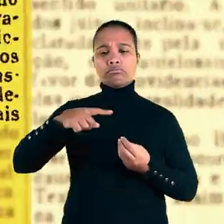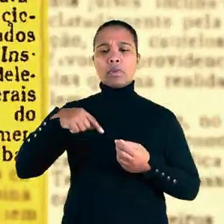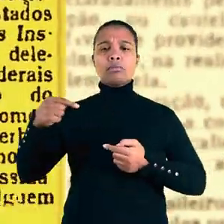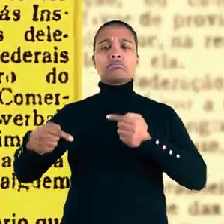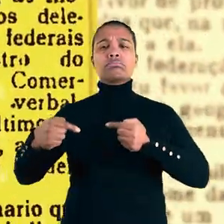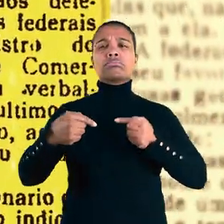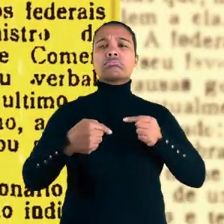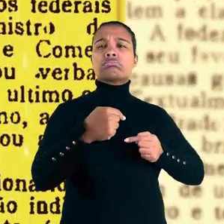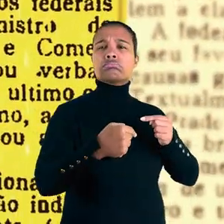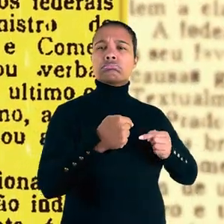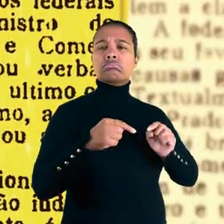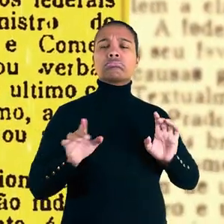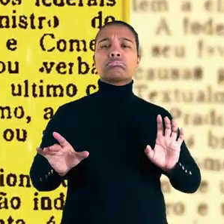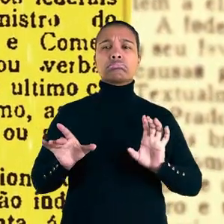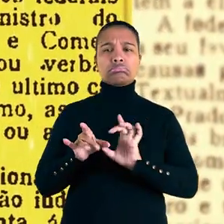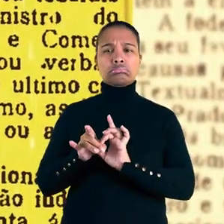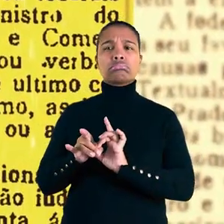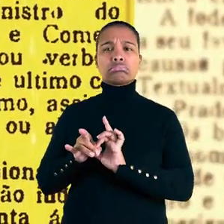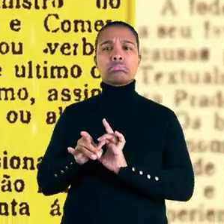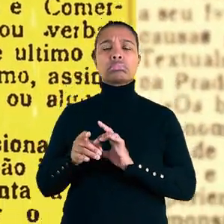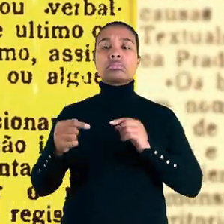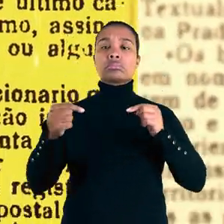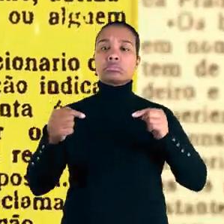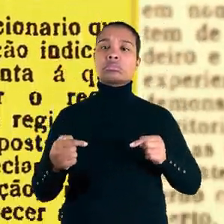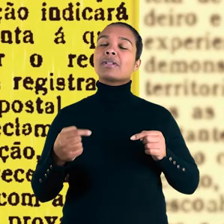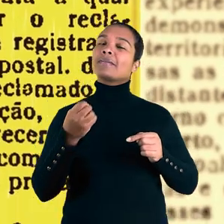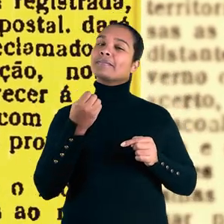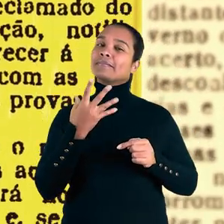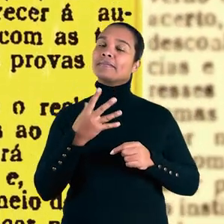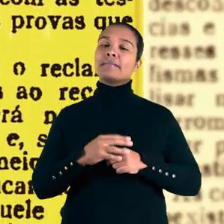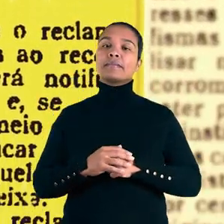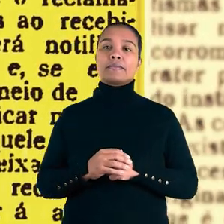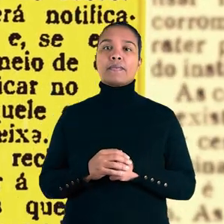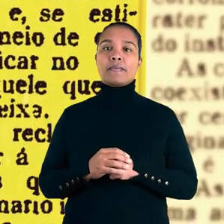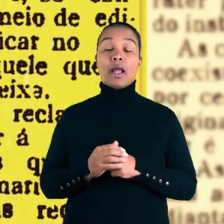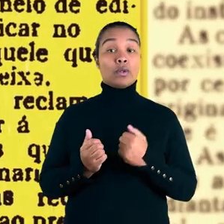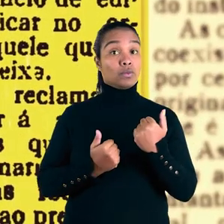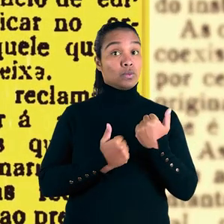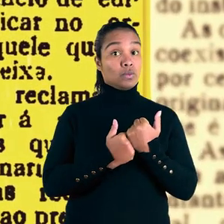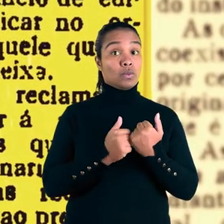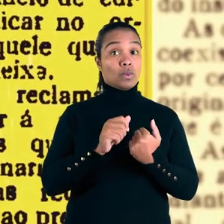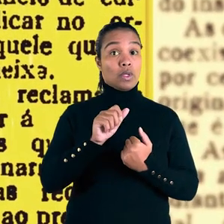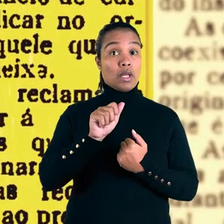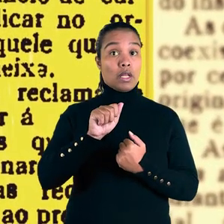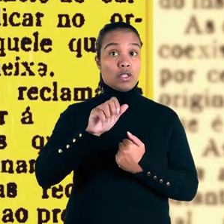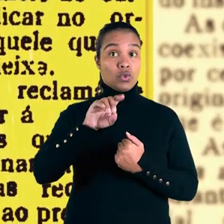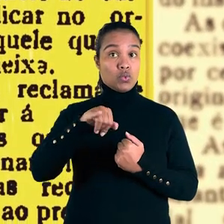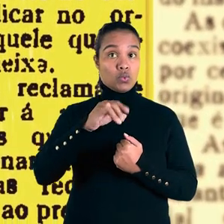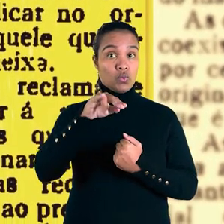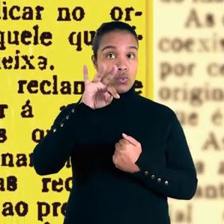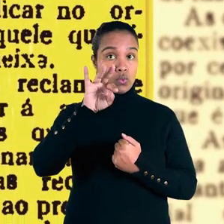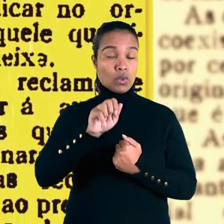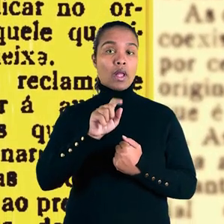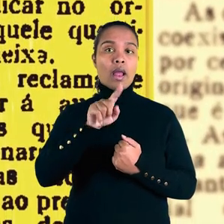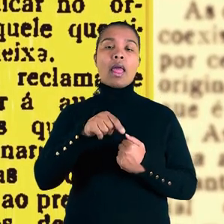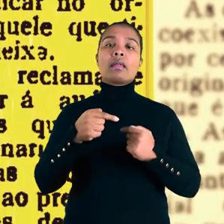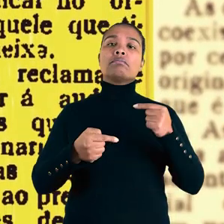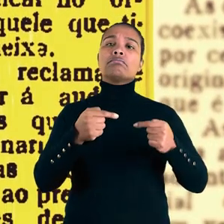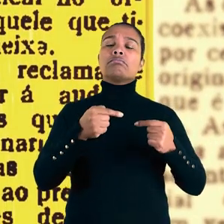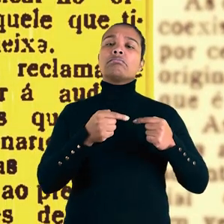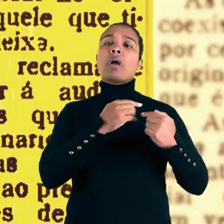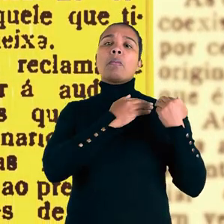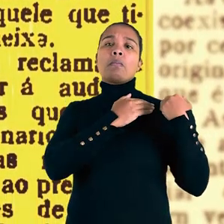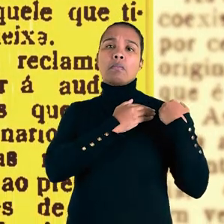coletivos, atuando como órgãos de conciliação. As juntas eram órgãos administrativos, responsáveis por